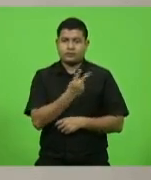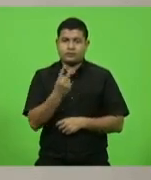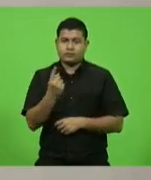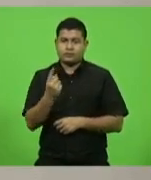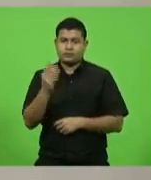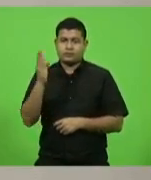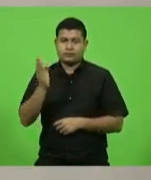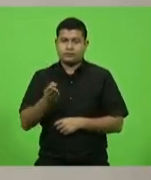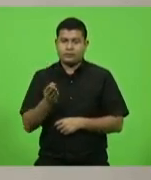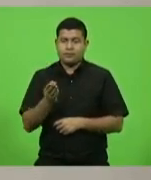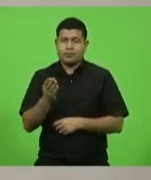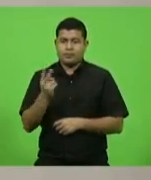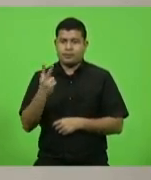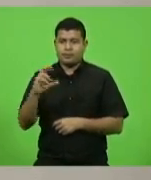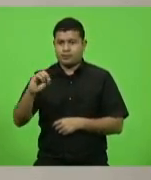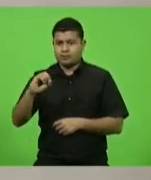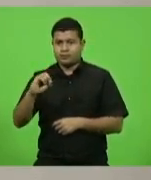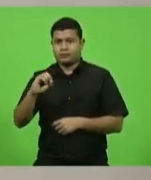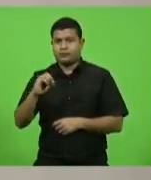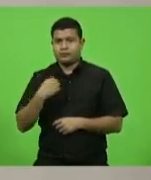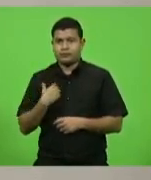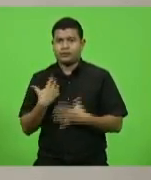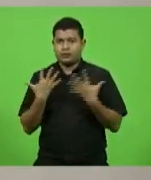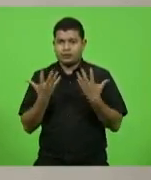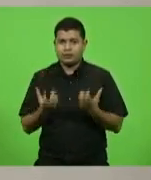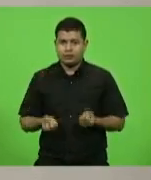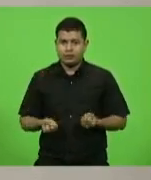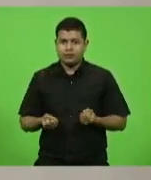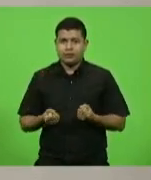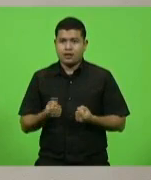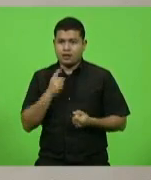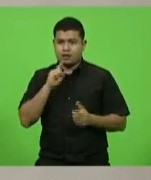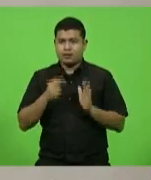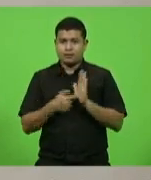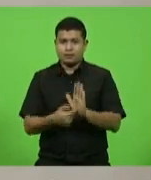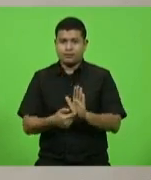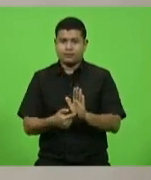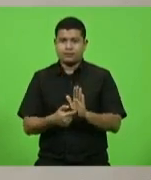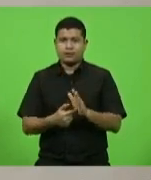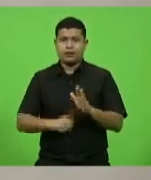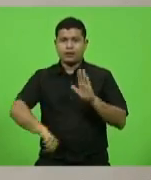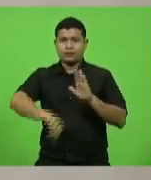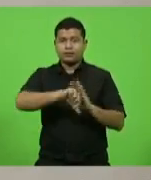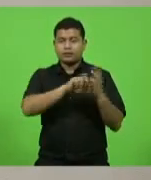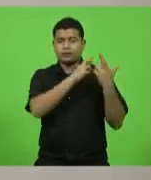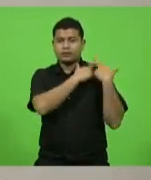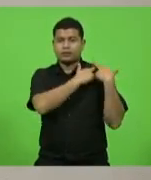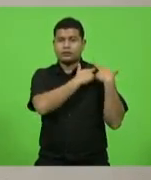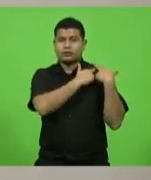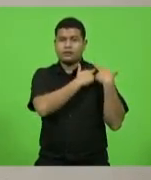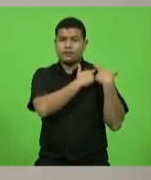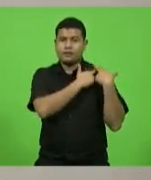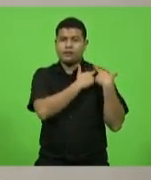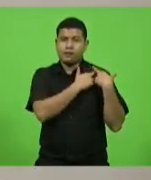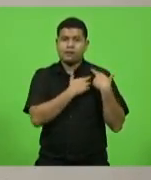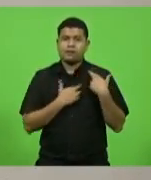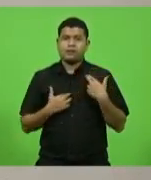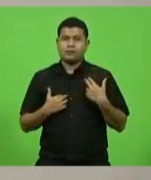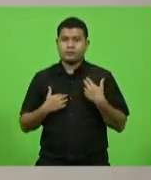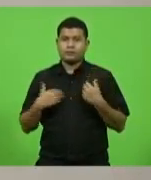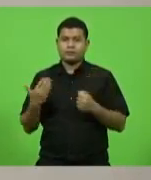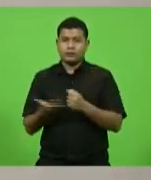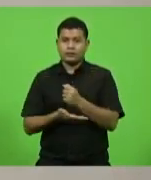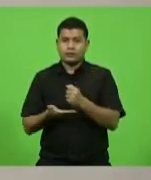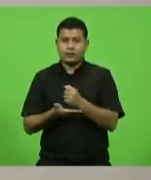2020, que regulamenta o procedimento de admissibilidade de denúncia por crime de responsabilidade, com amparo nas normas